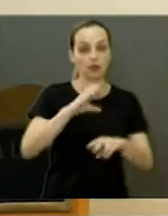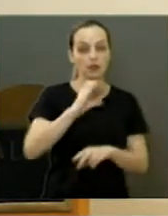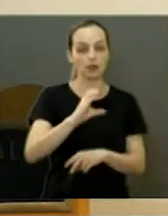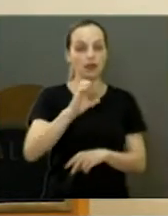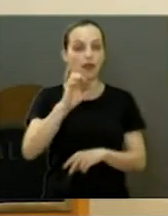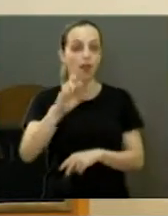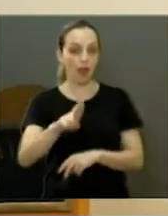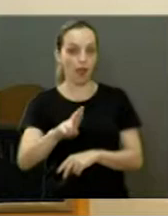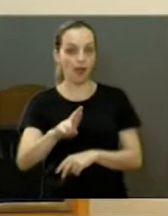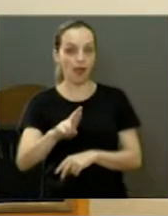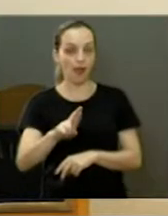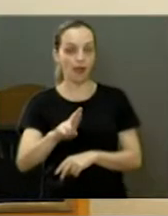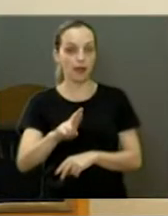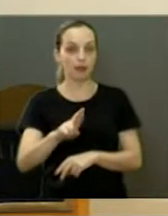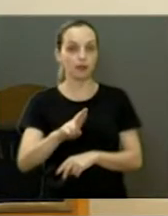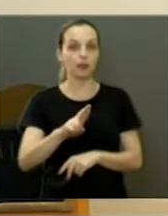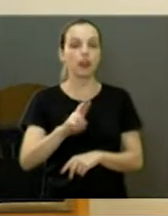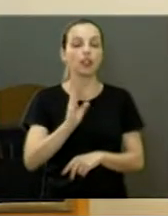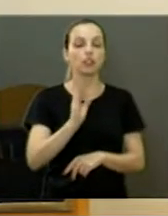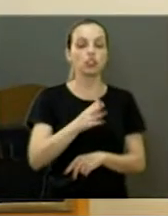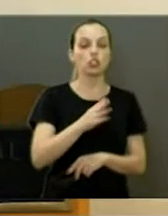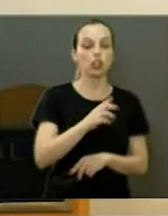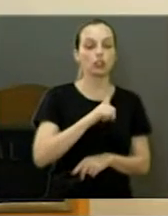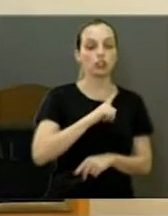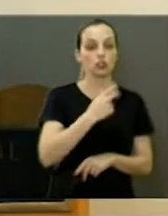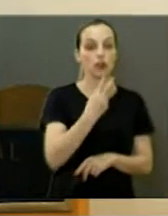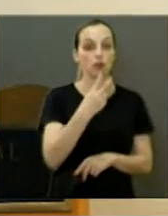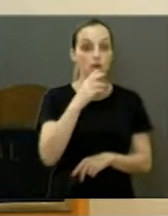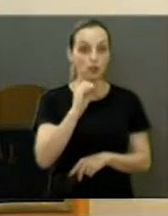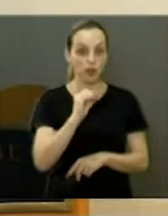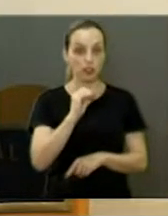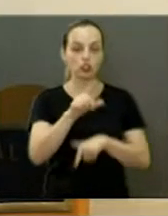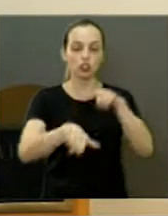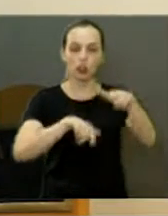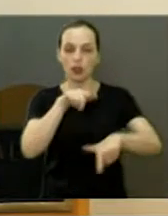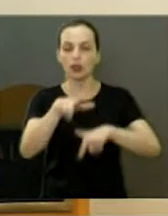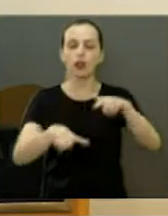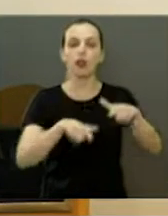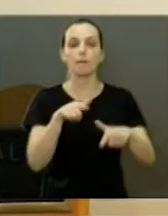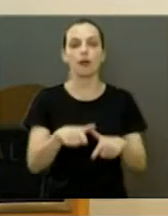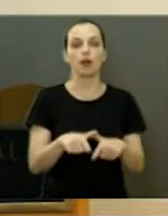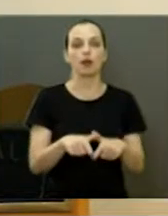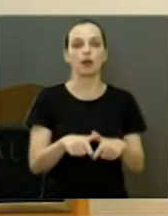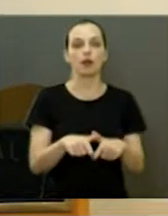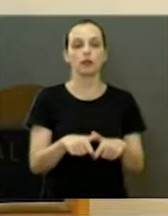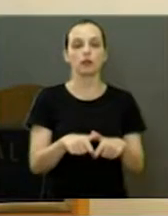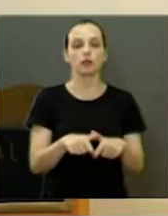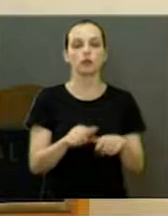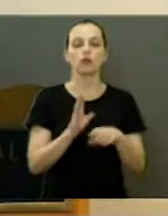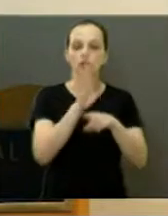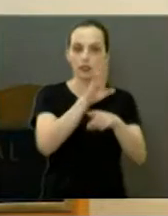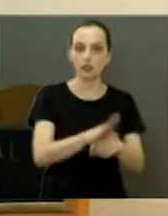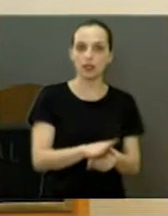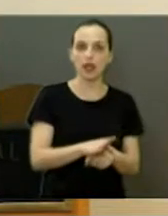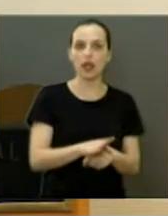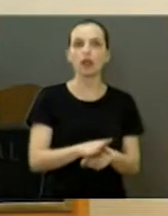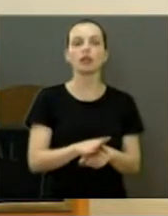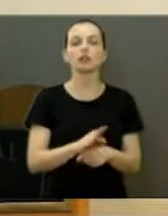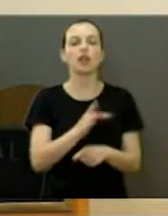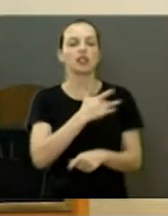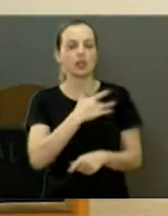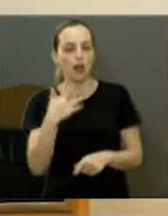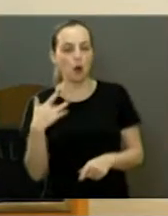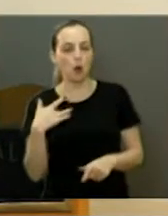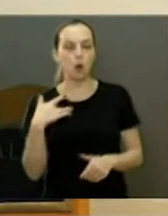conosco lá, trabalhando, quando eu estava com o gestor, 4 na educação, na saúde, no esporte, na